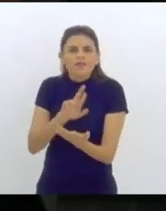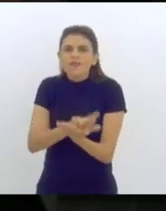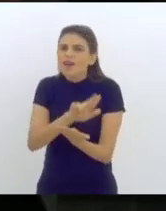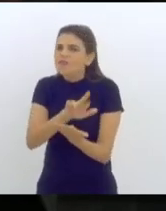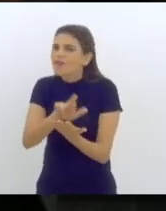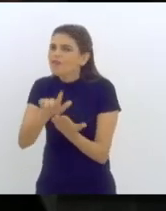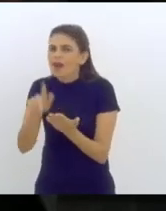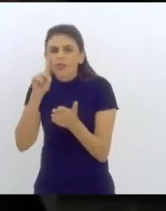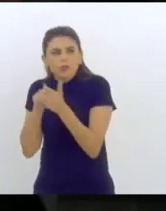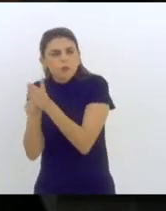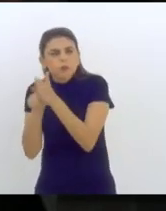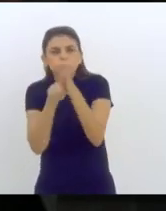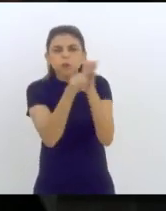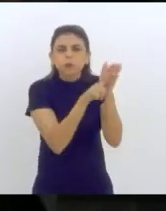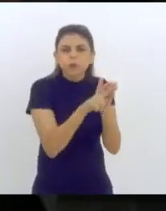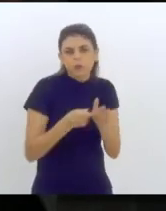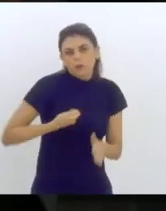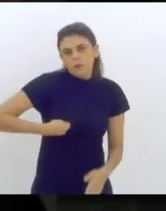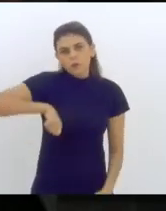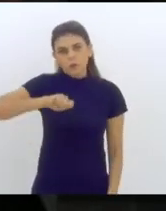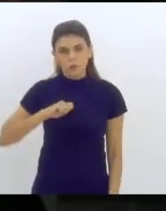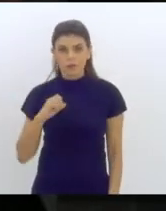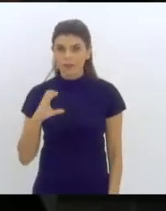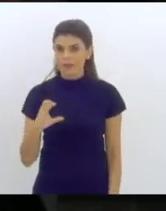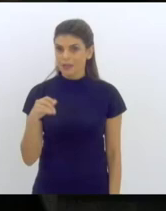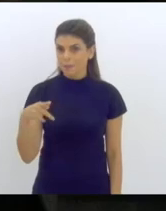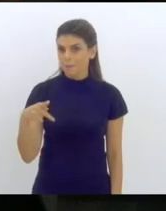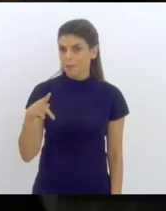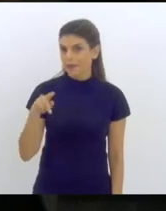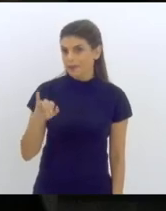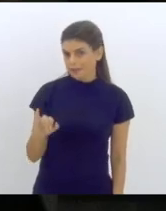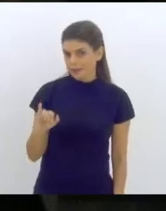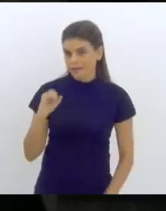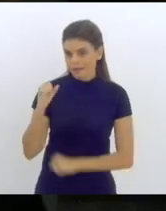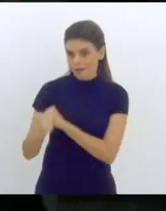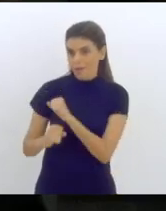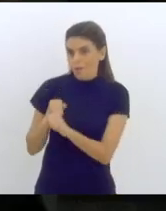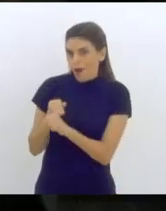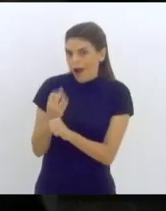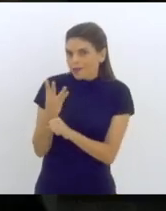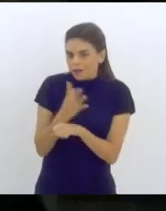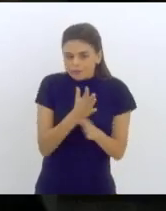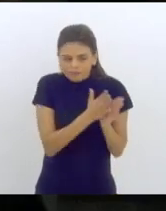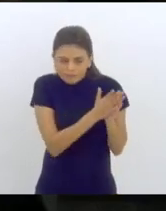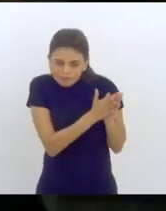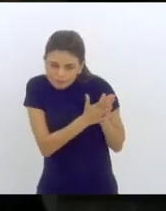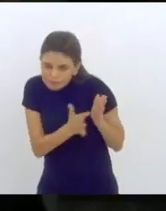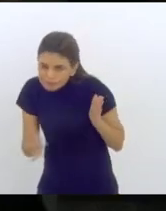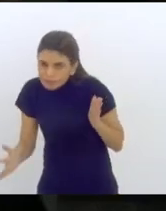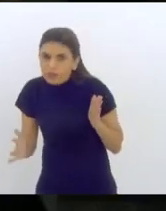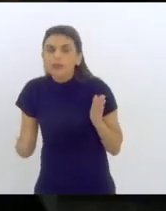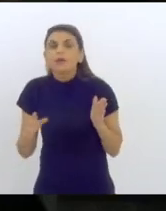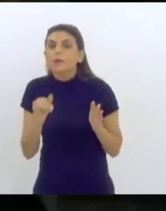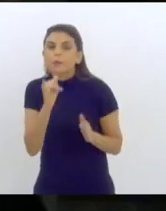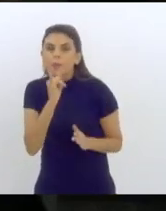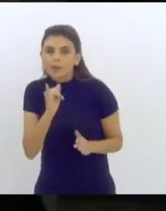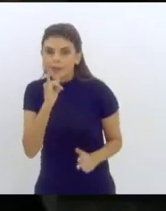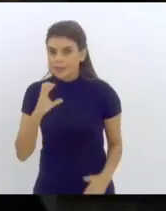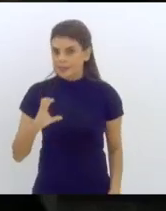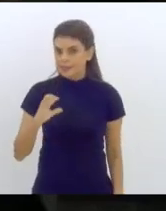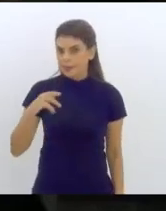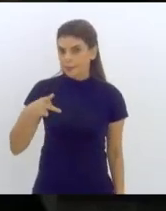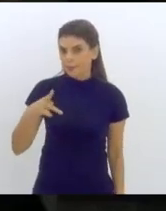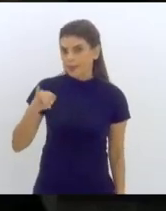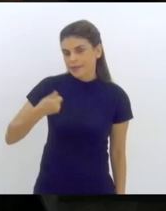CPIs que aqui fizemos nos últimos quatro anos, como a CPI que